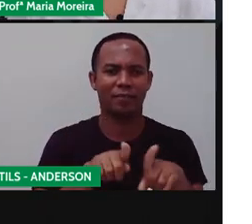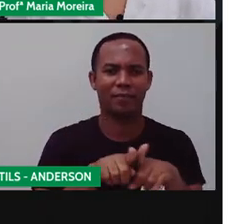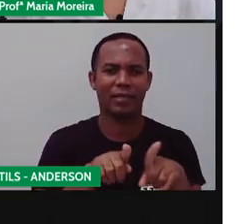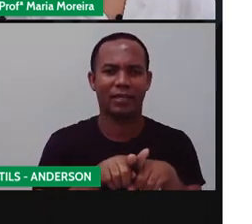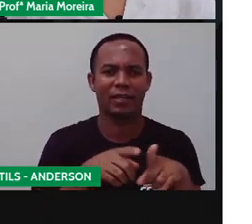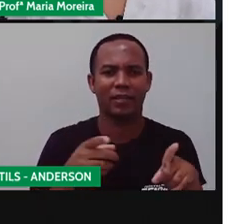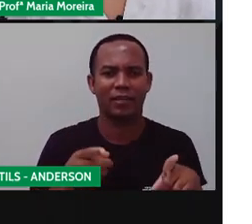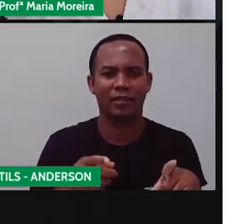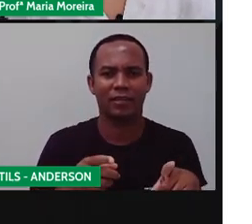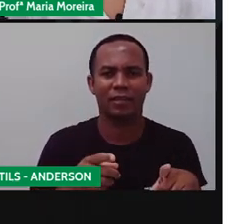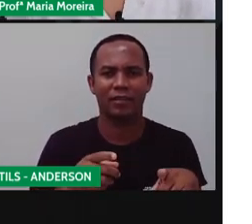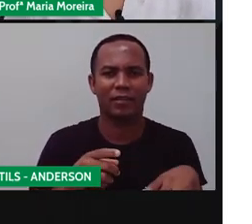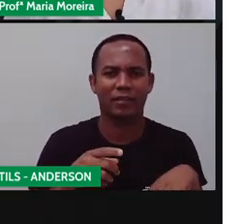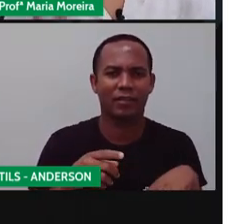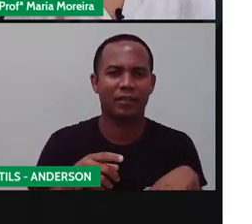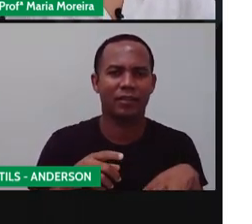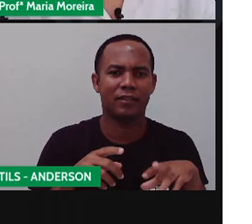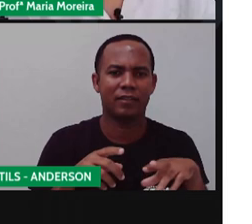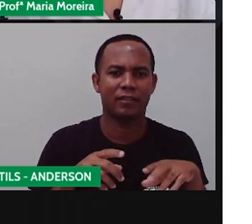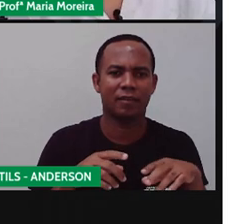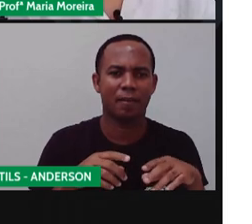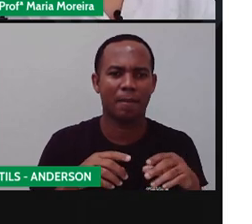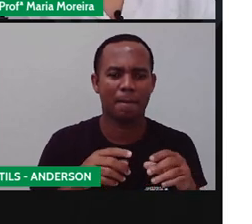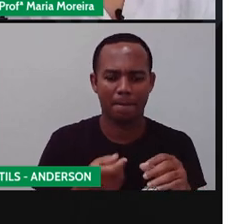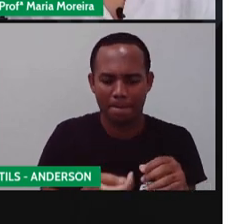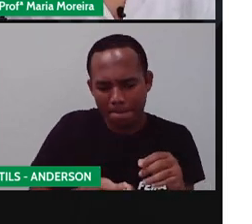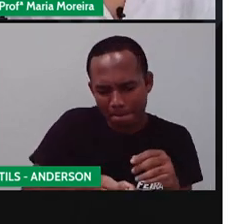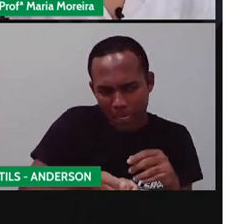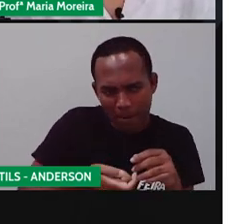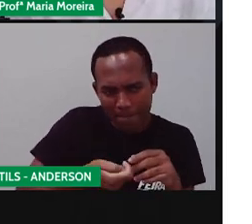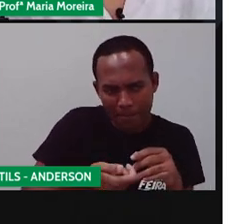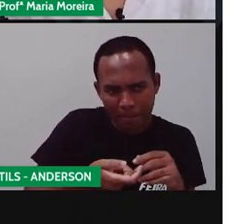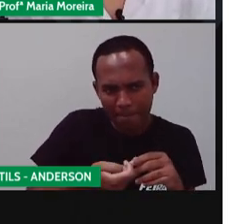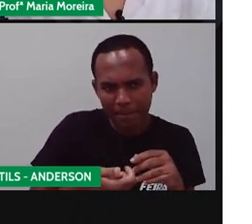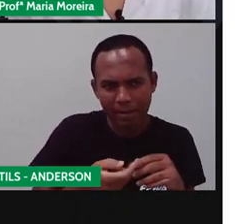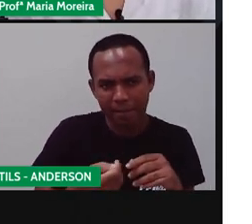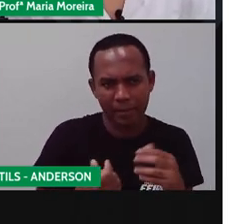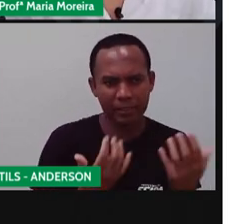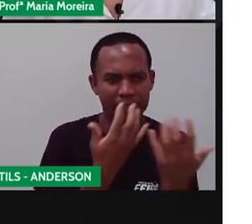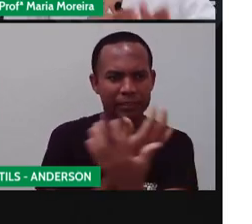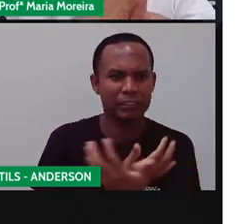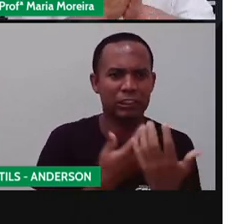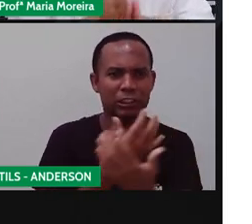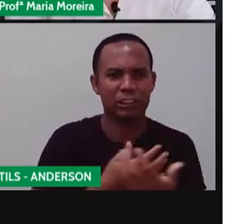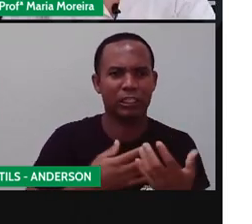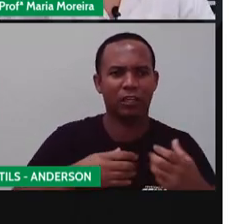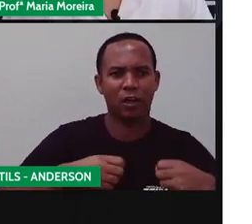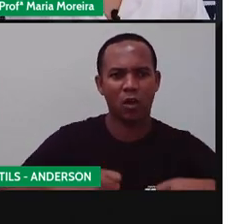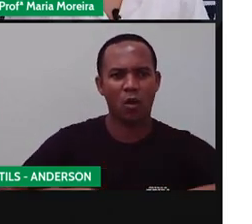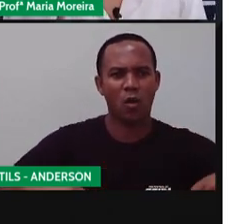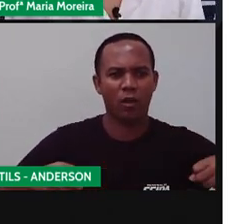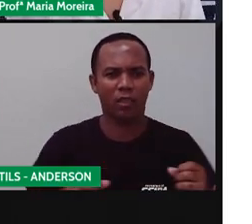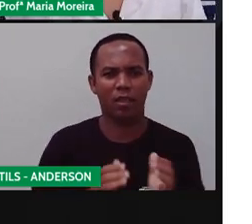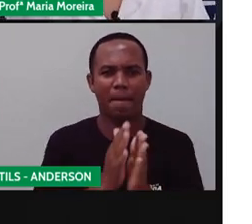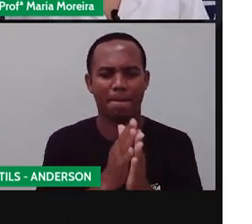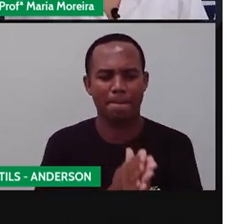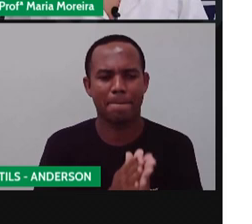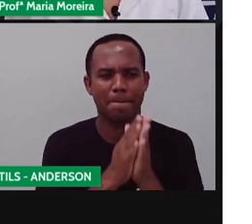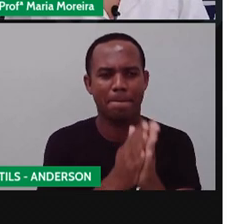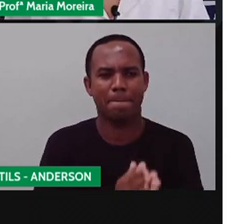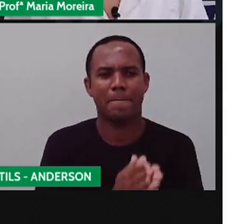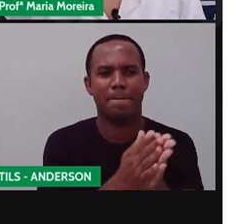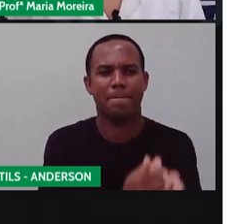Cinco Marias. Polinhas de gude, cantigas de roda, passanel, brinquei muito de